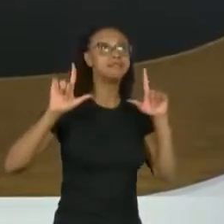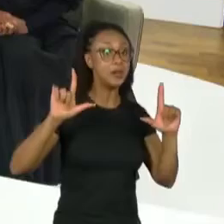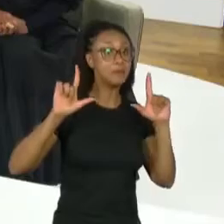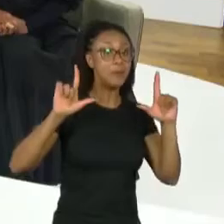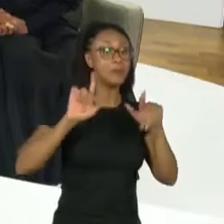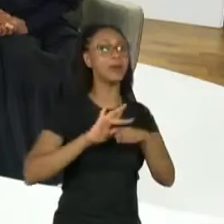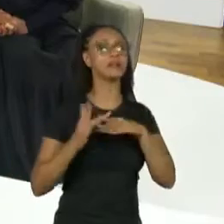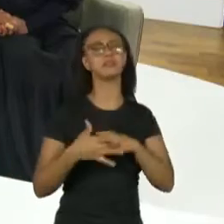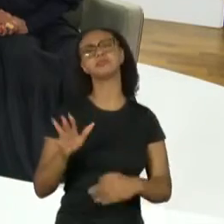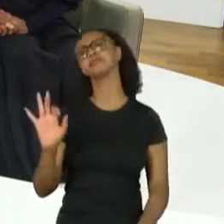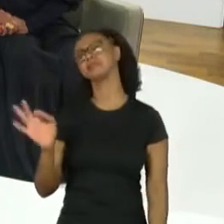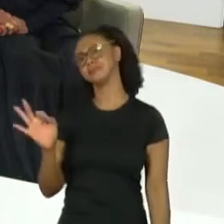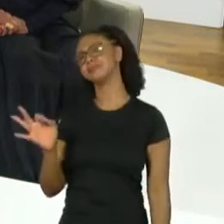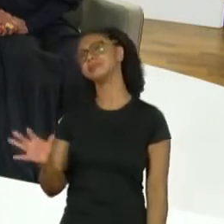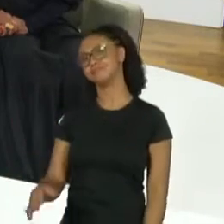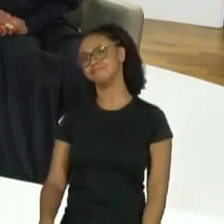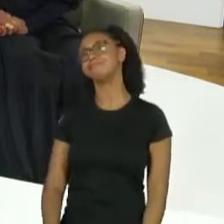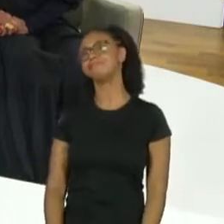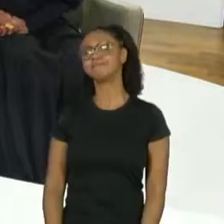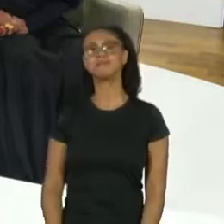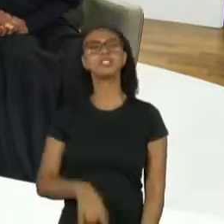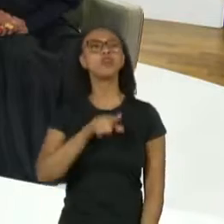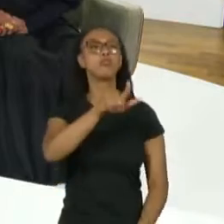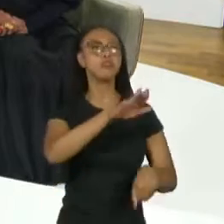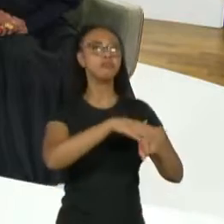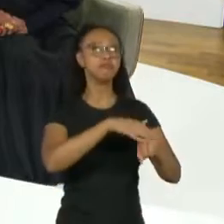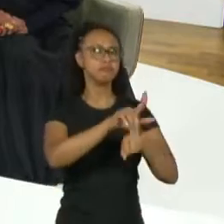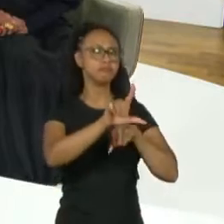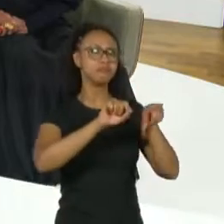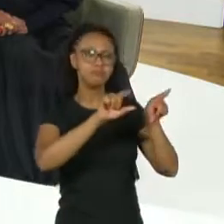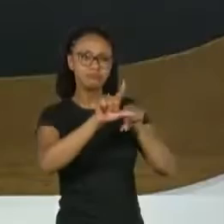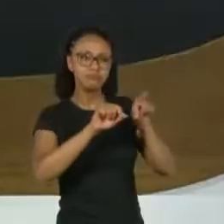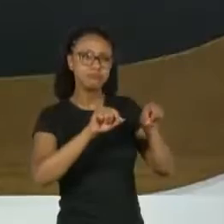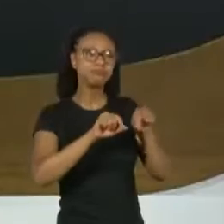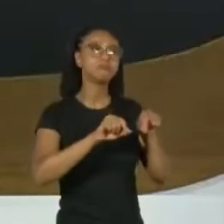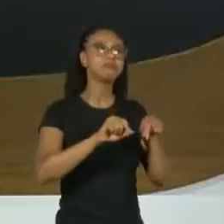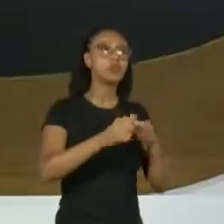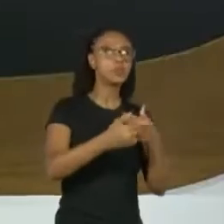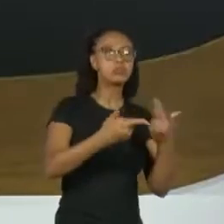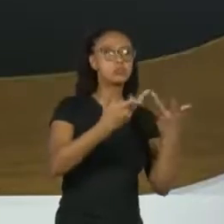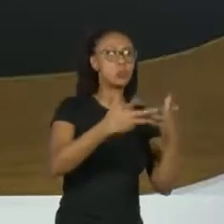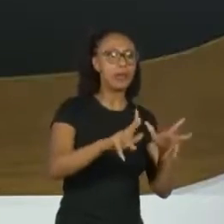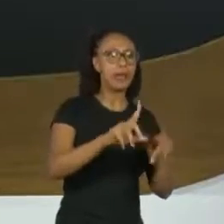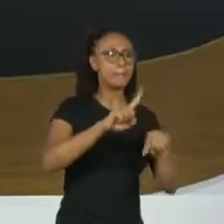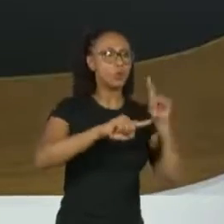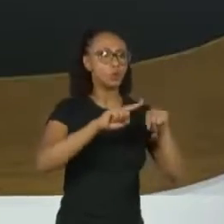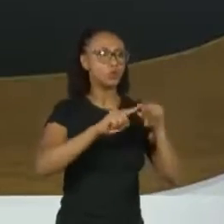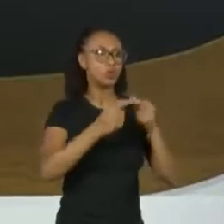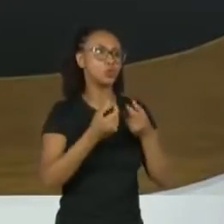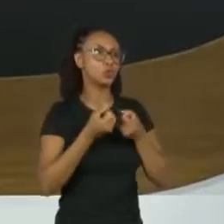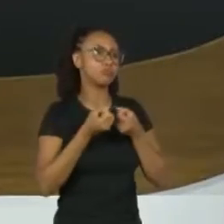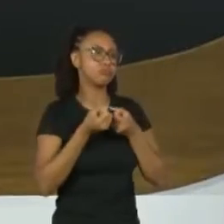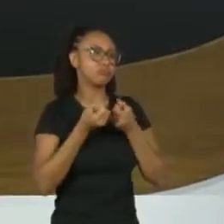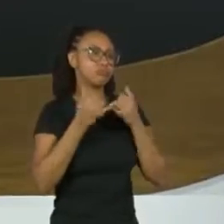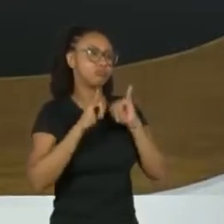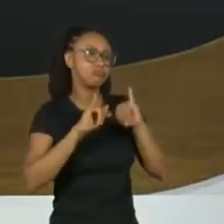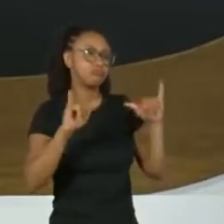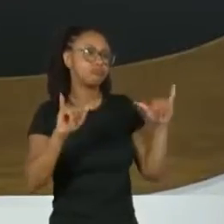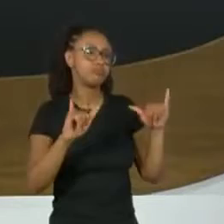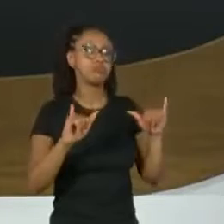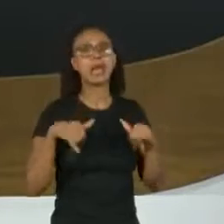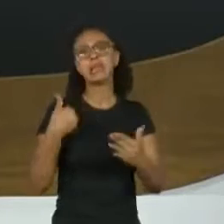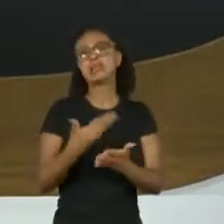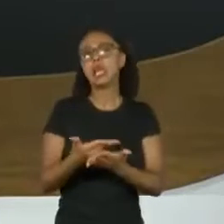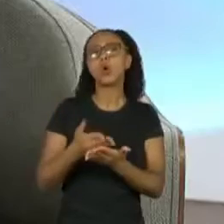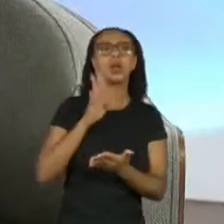sociais. Com certeza. Você seleciona alguns produtos que você não quer anunciar, por enquanto só apareceu coisa